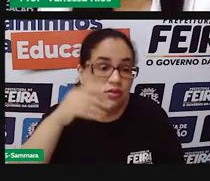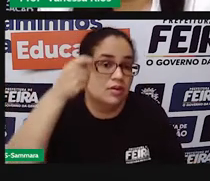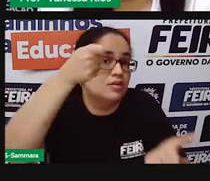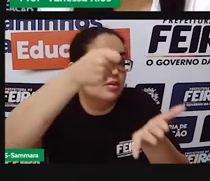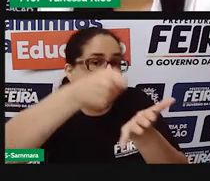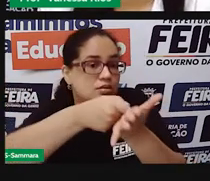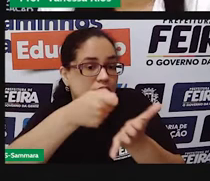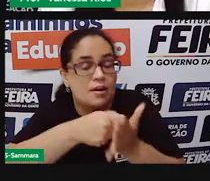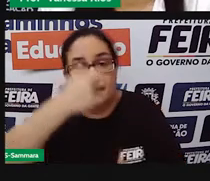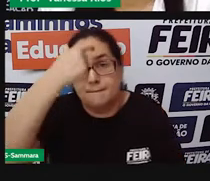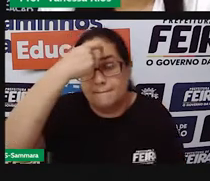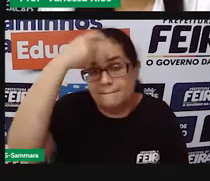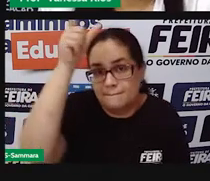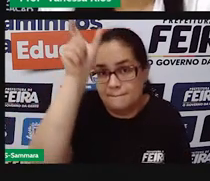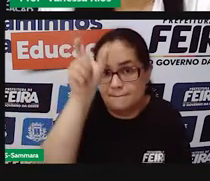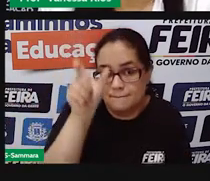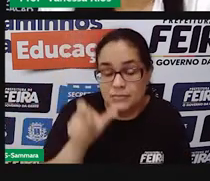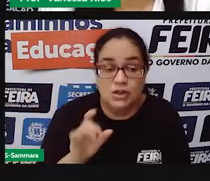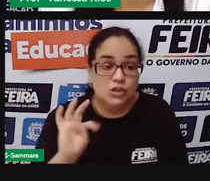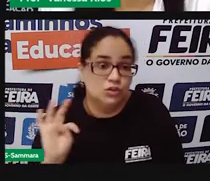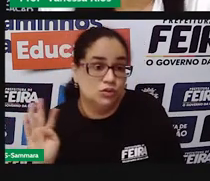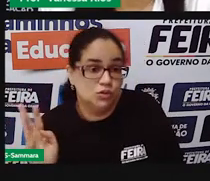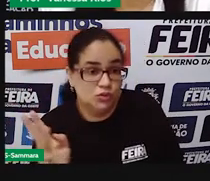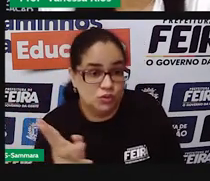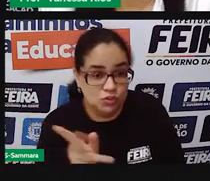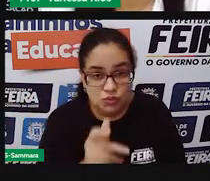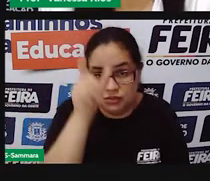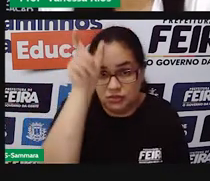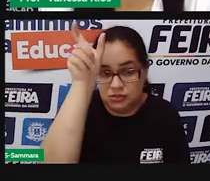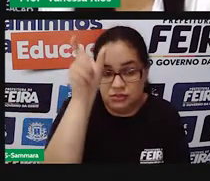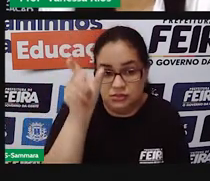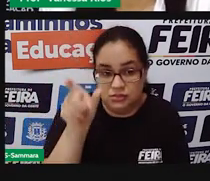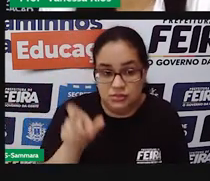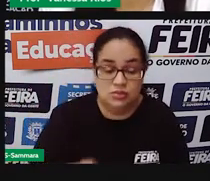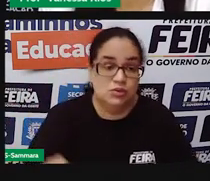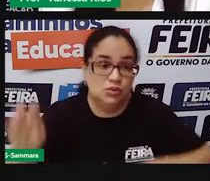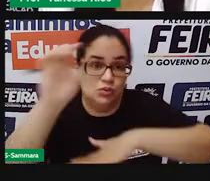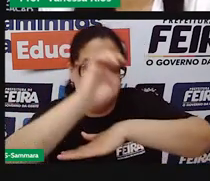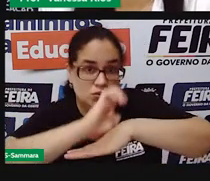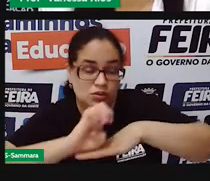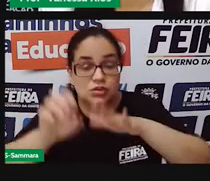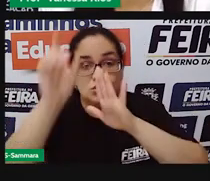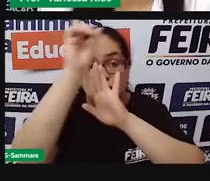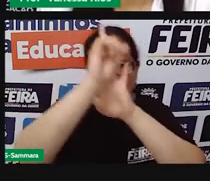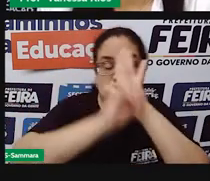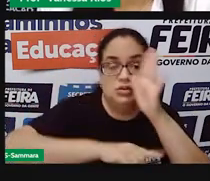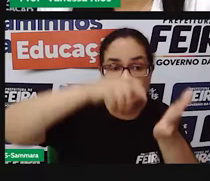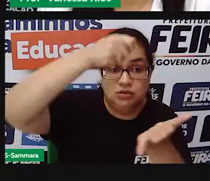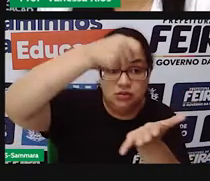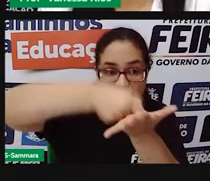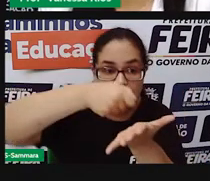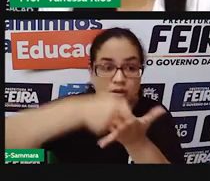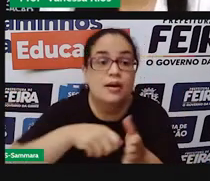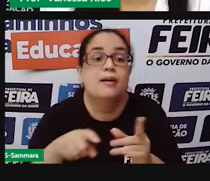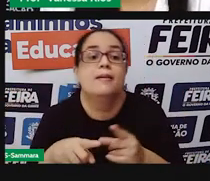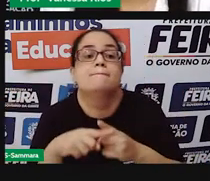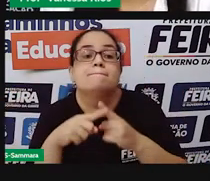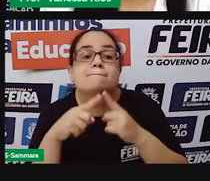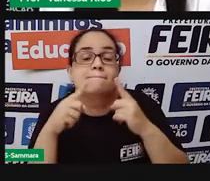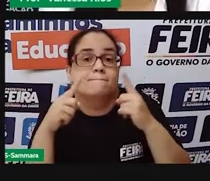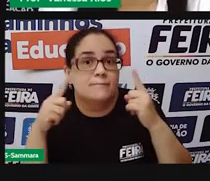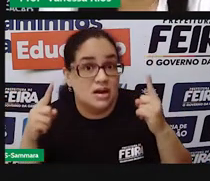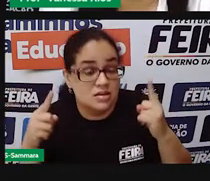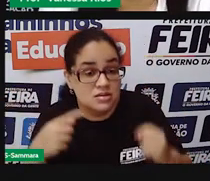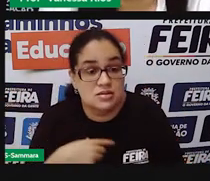cidadão é todo aquele que integra esse Estado com direitos e com deveres. Mas exercer a